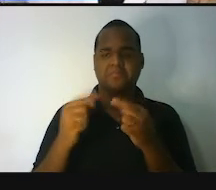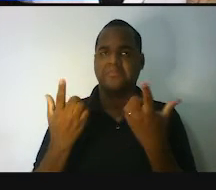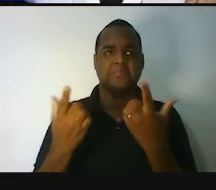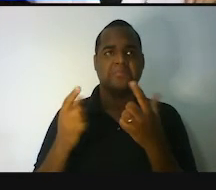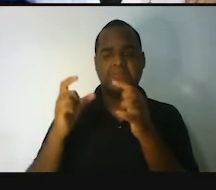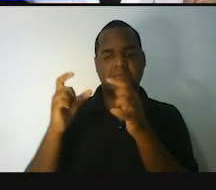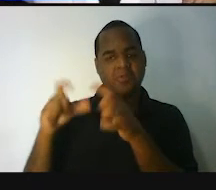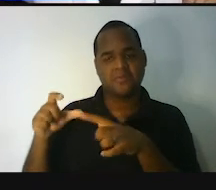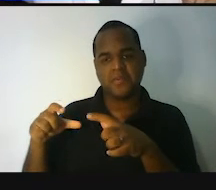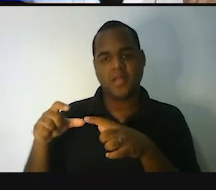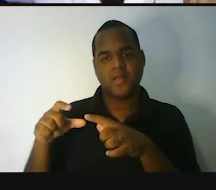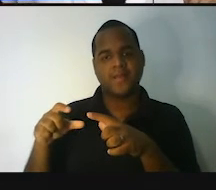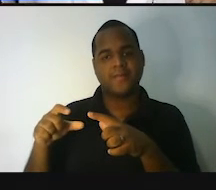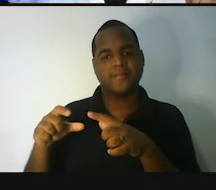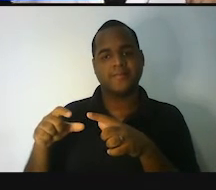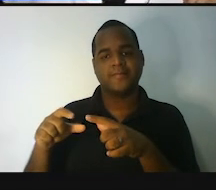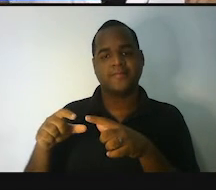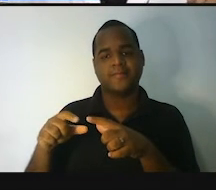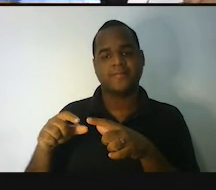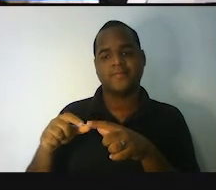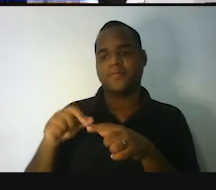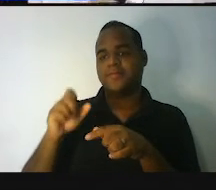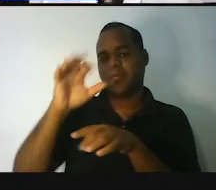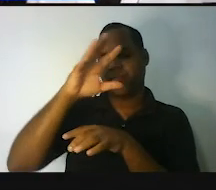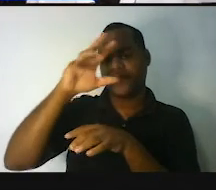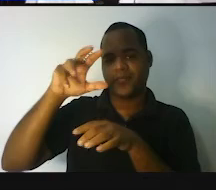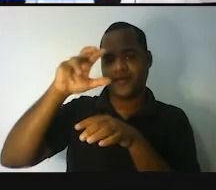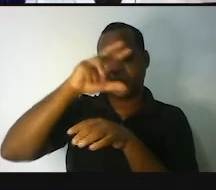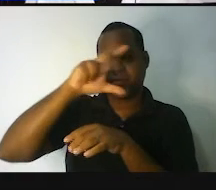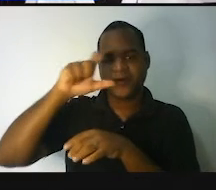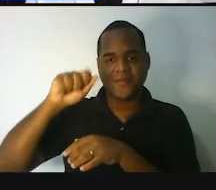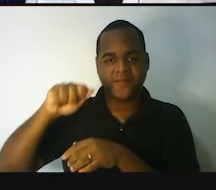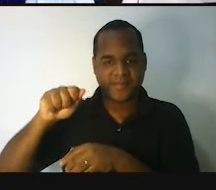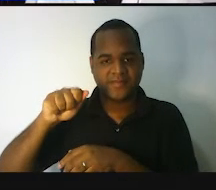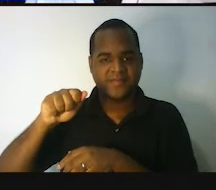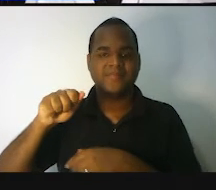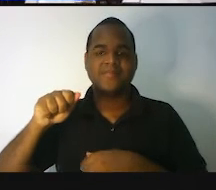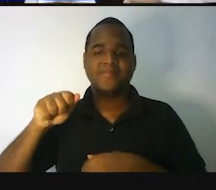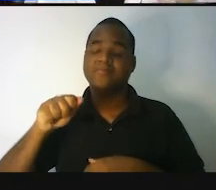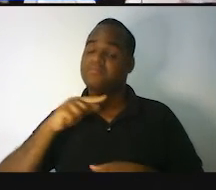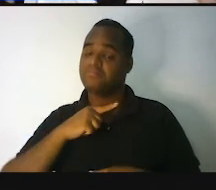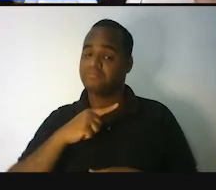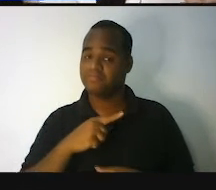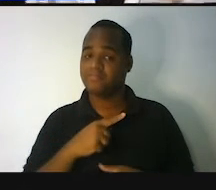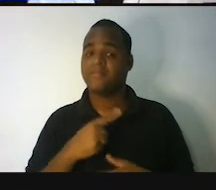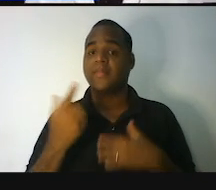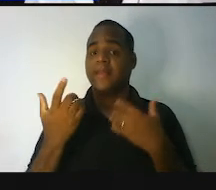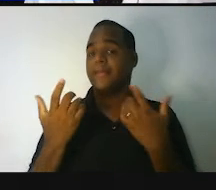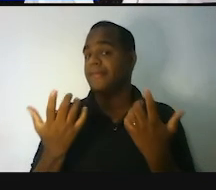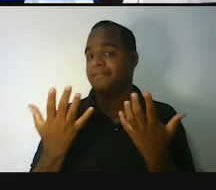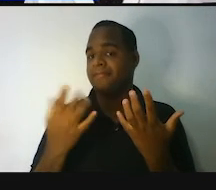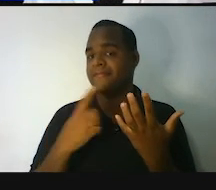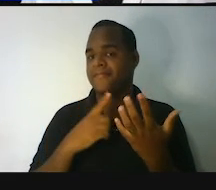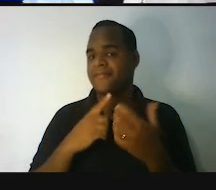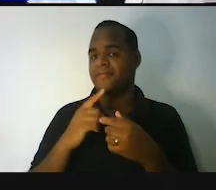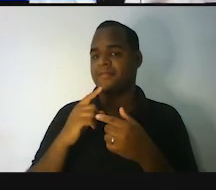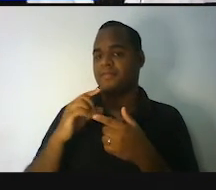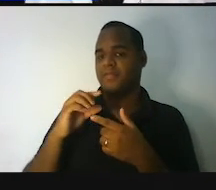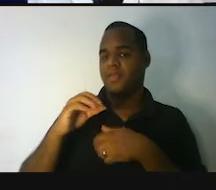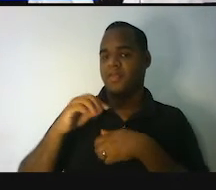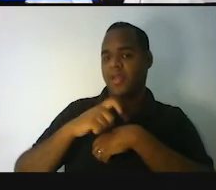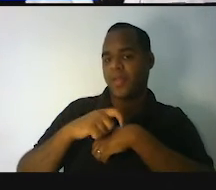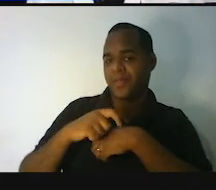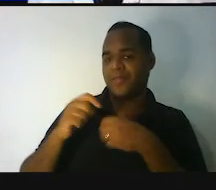sei lá, lá no continente africano. O tempo, por exemplo, as